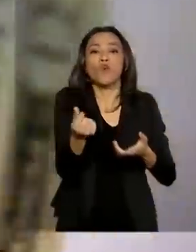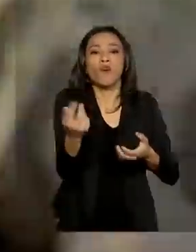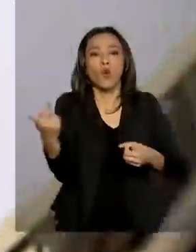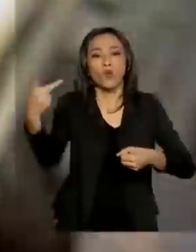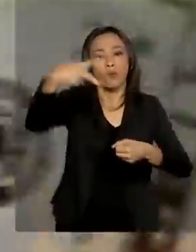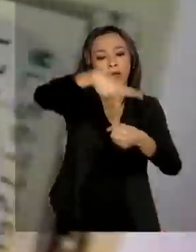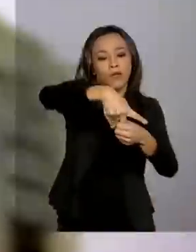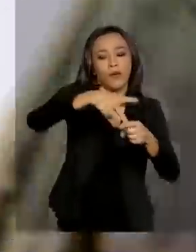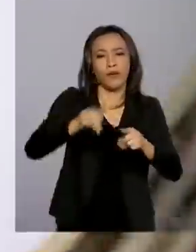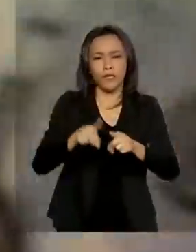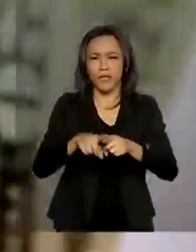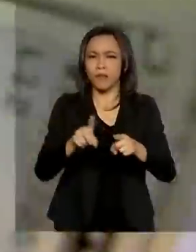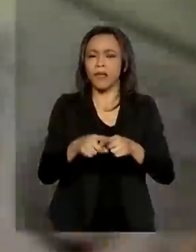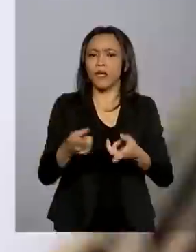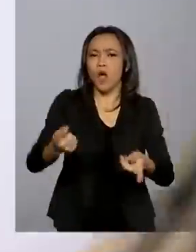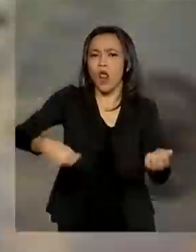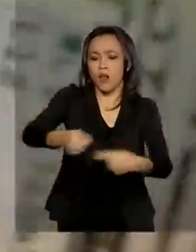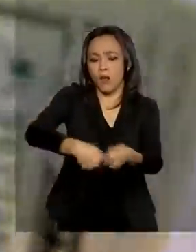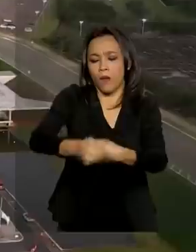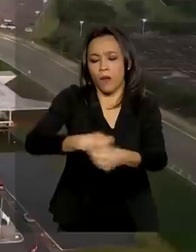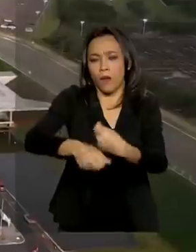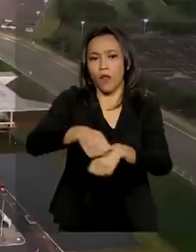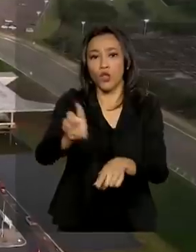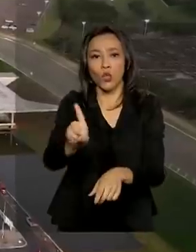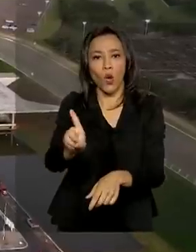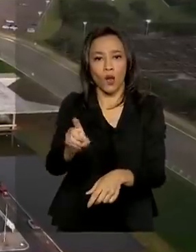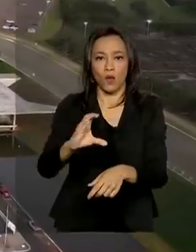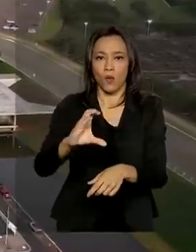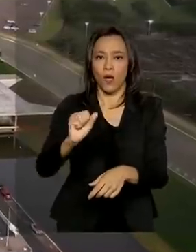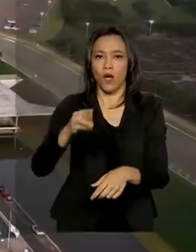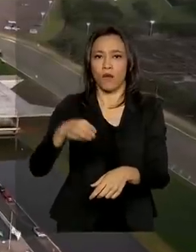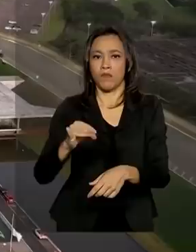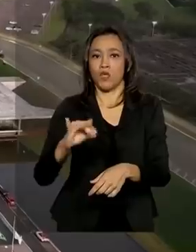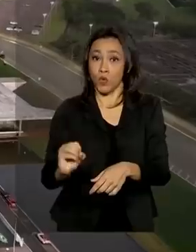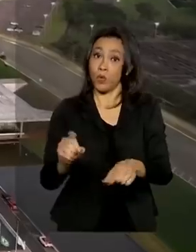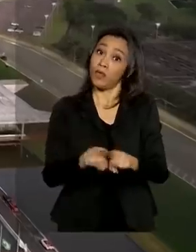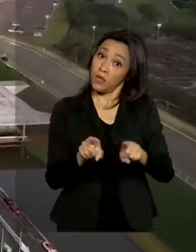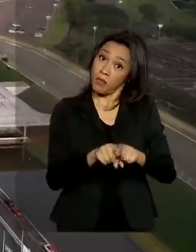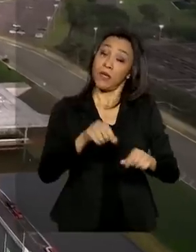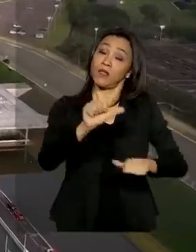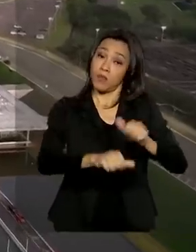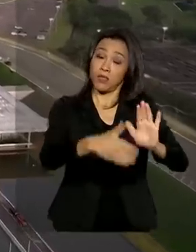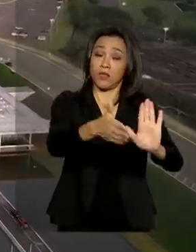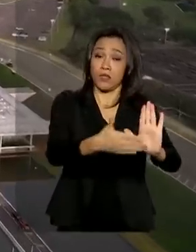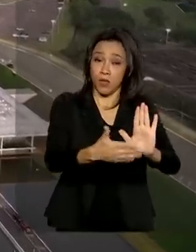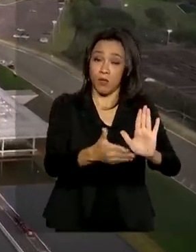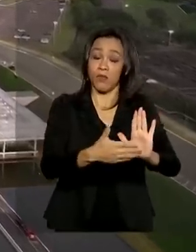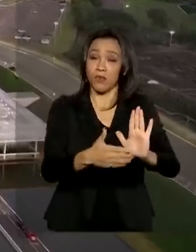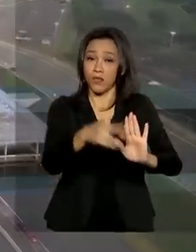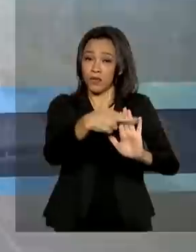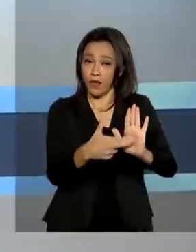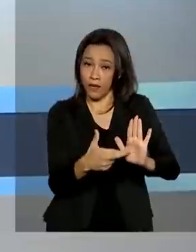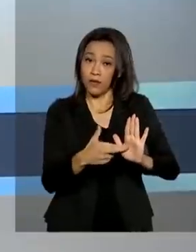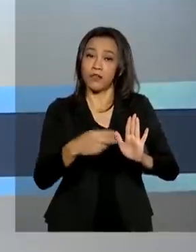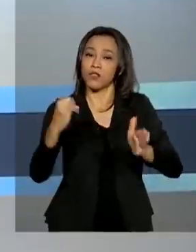a variação do câmbio do dólar, além da aprovação das reformas tributária e administrativa.